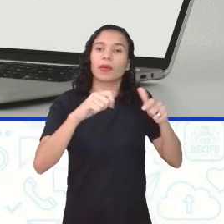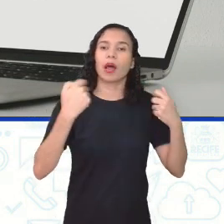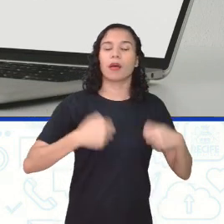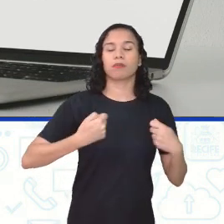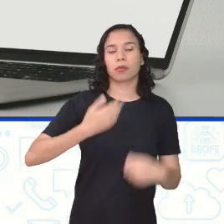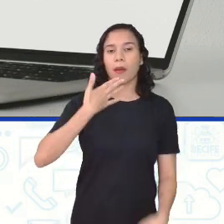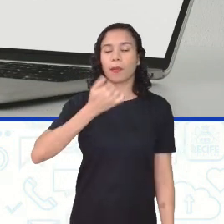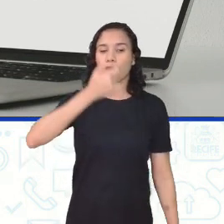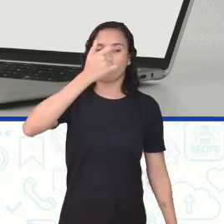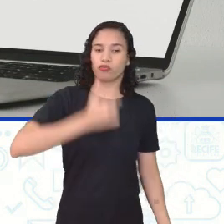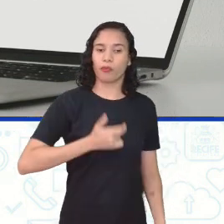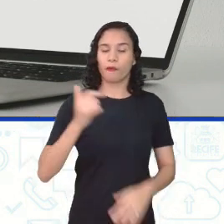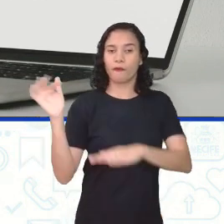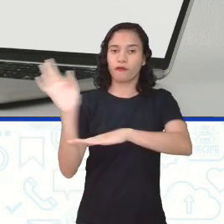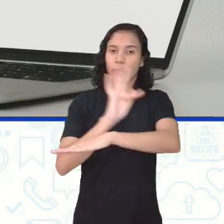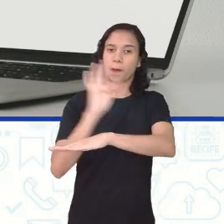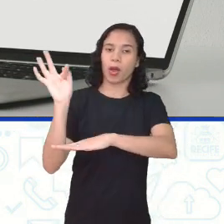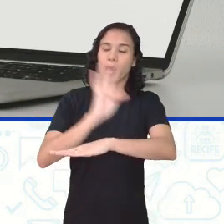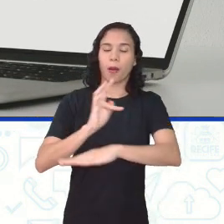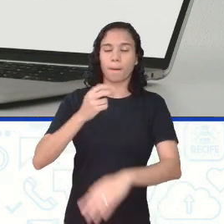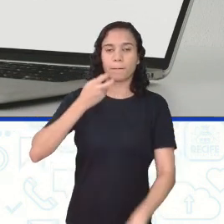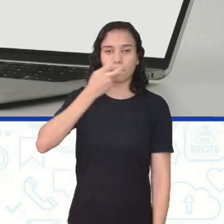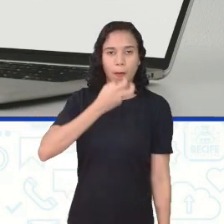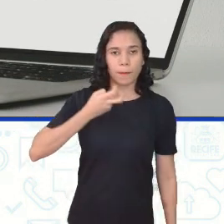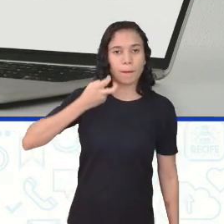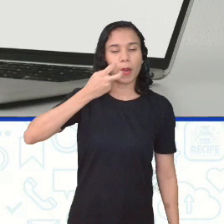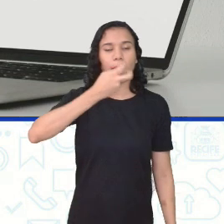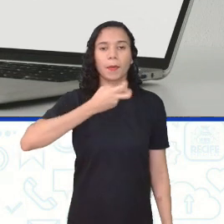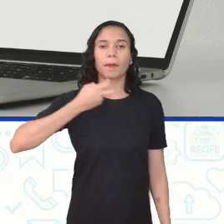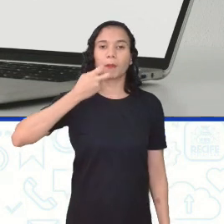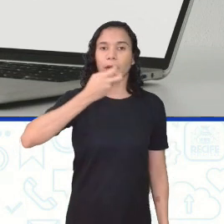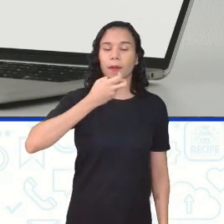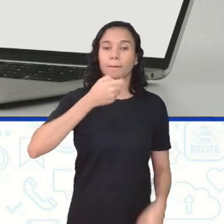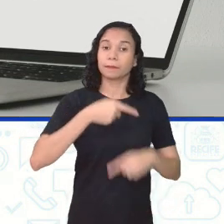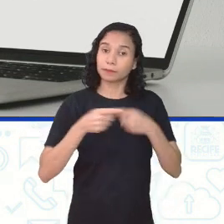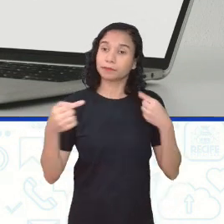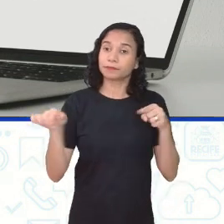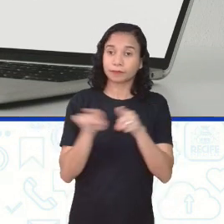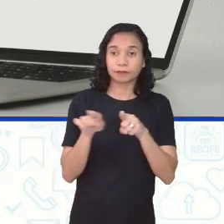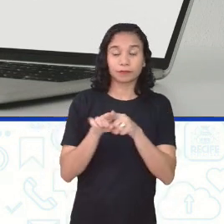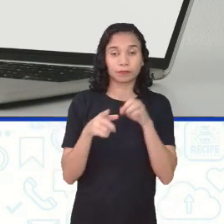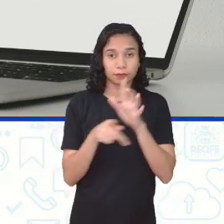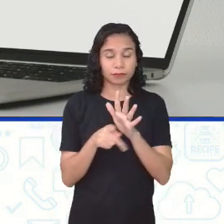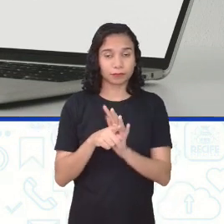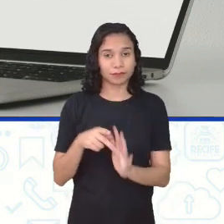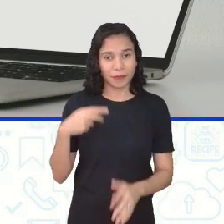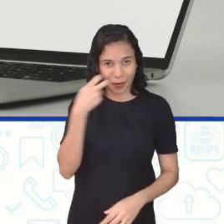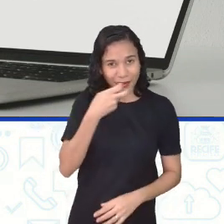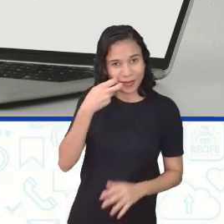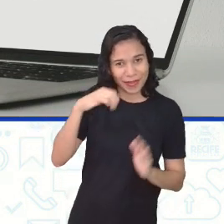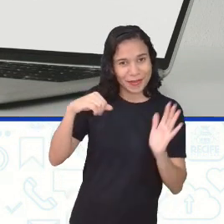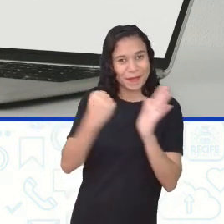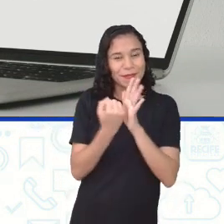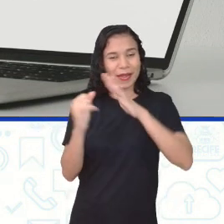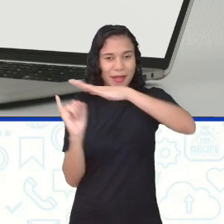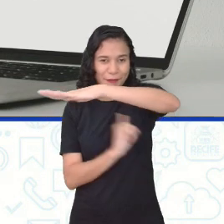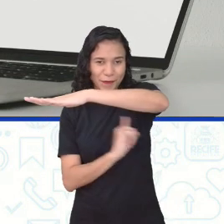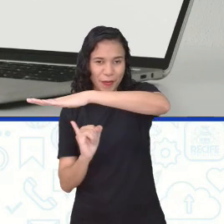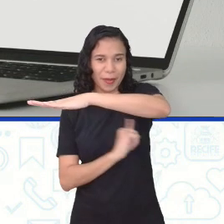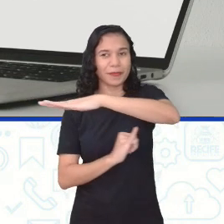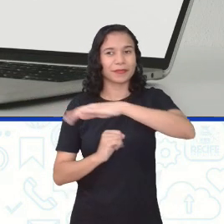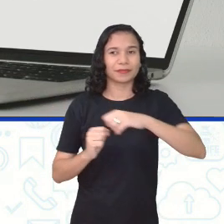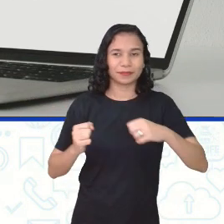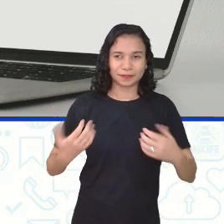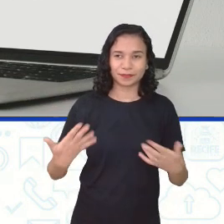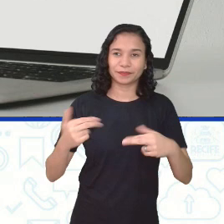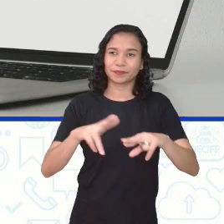performa a versão mais formal da linguagem. Mas há também essas marcas de oralidade que são as marcas da informalidade, né?